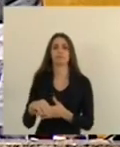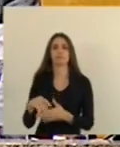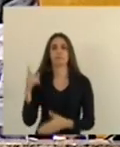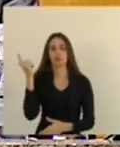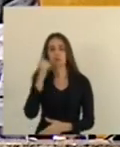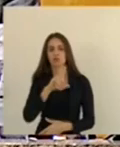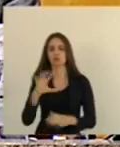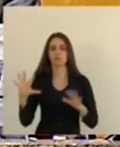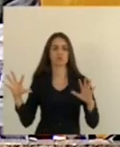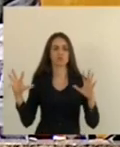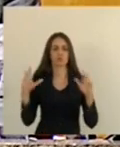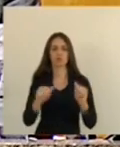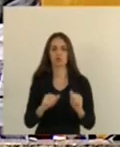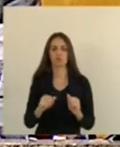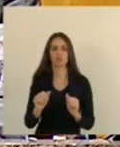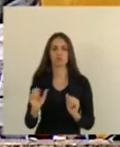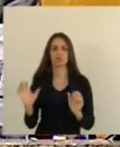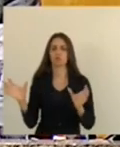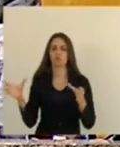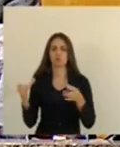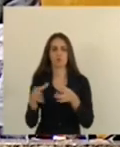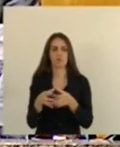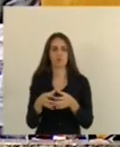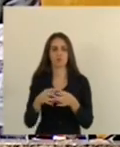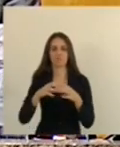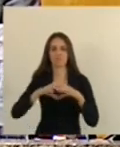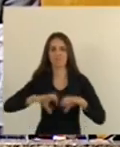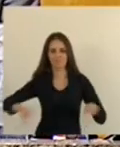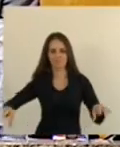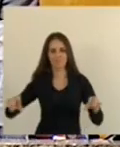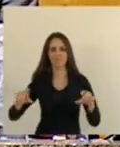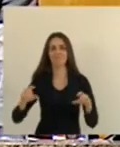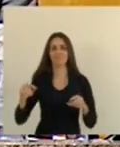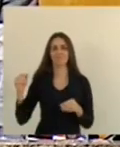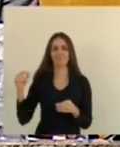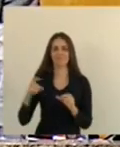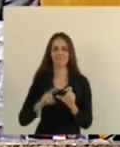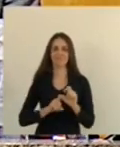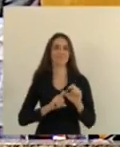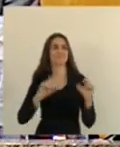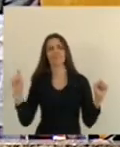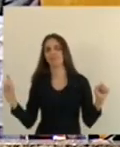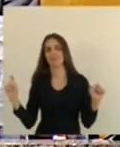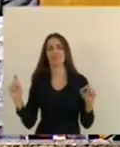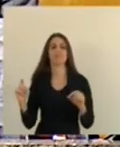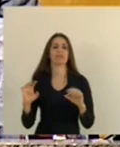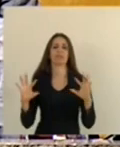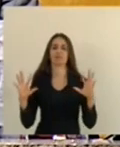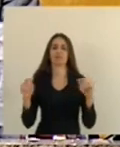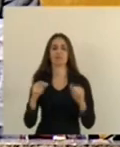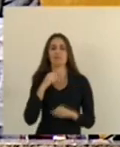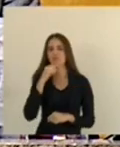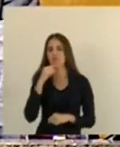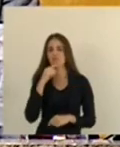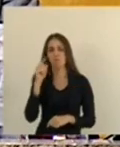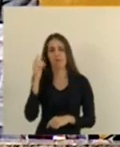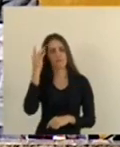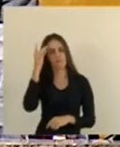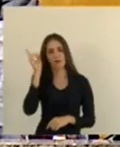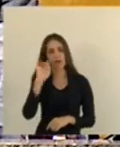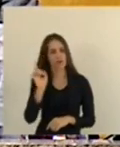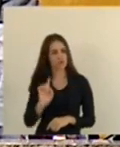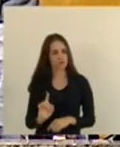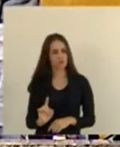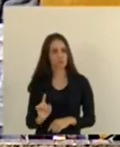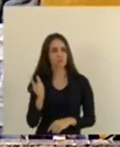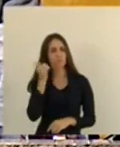todo mundo Da oposição Dos independentes Da base governista E olha que não é fácil Conseguir um voto Capitão Assunção